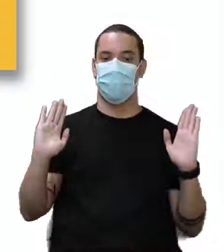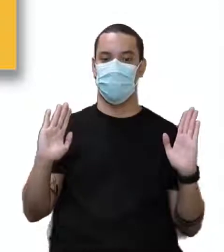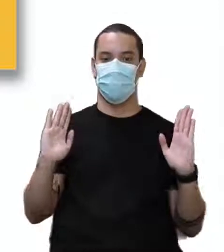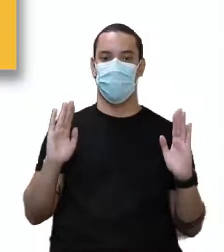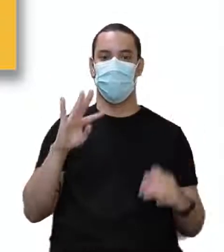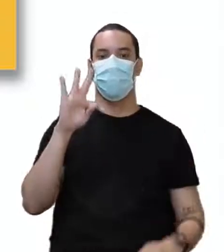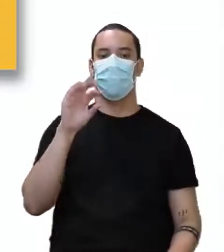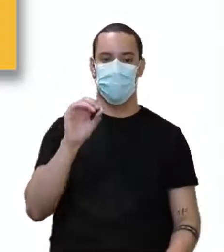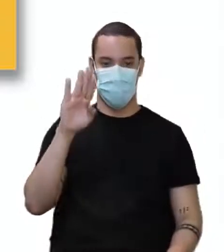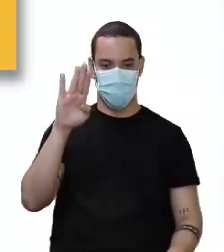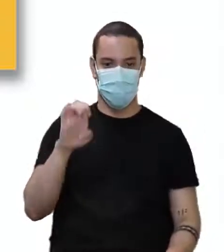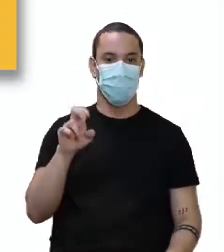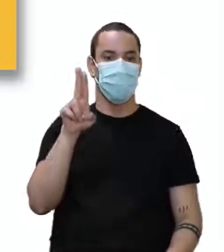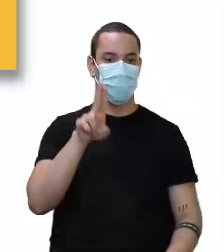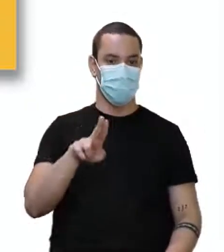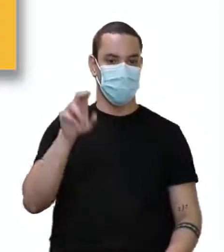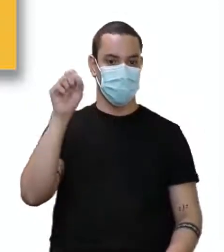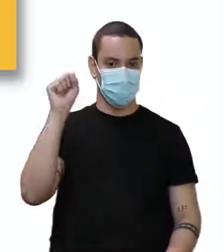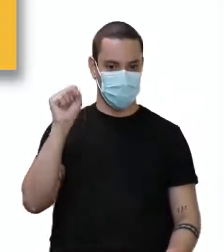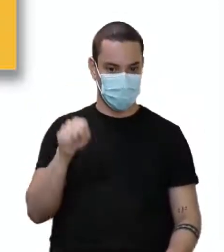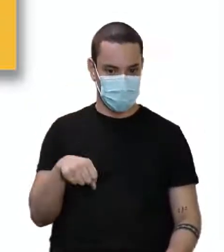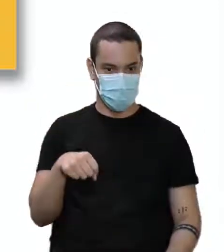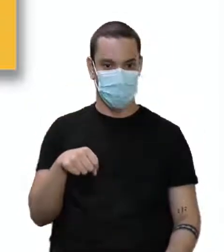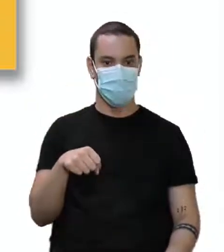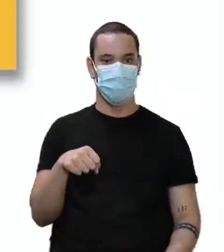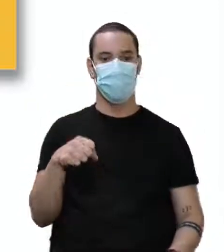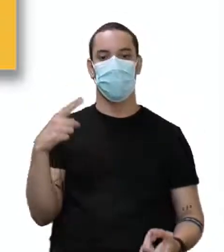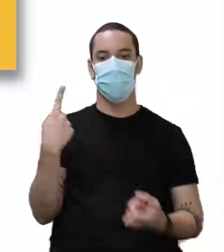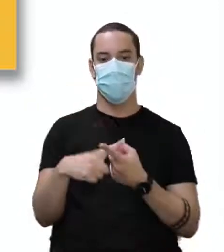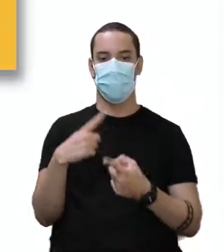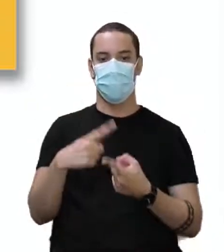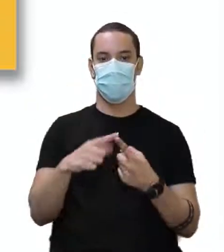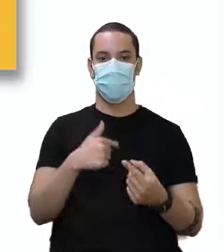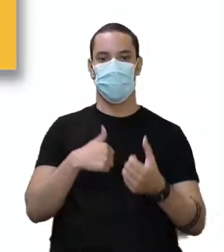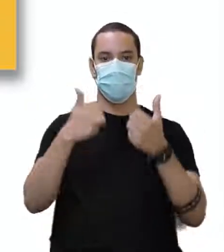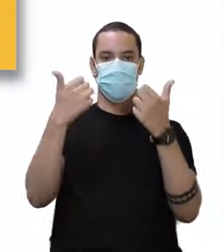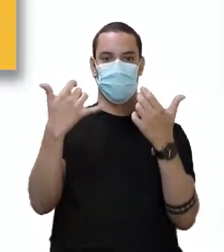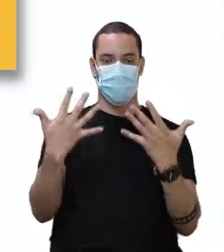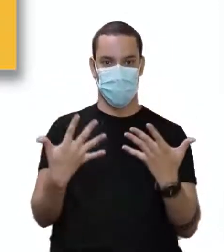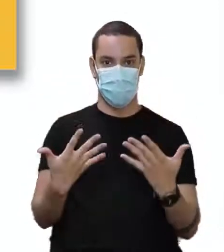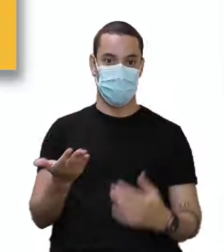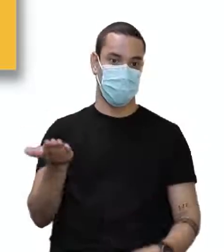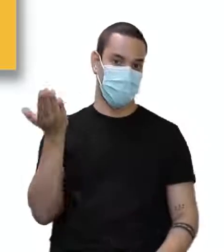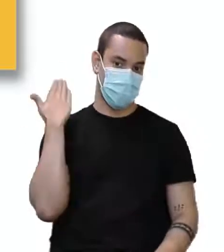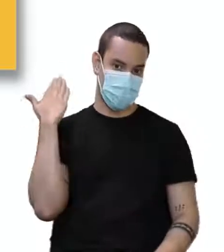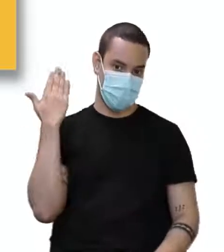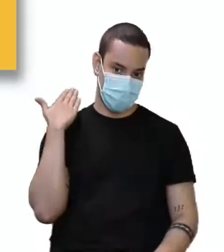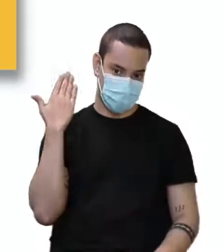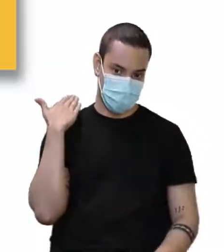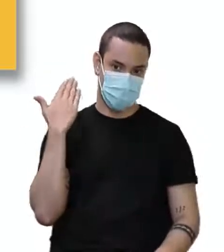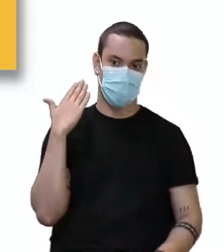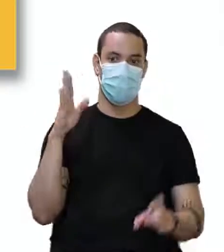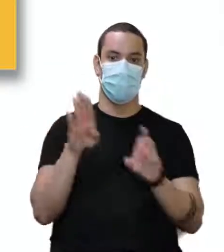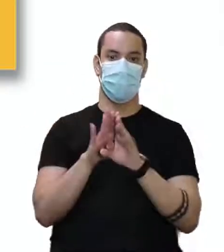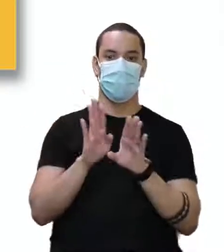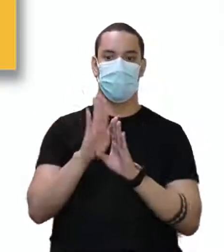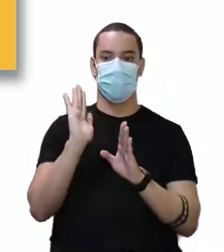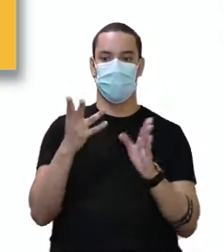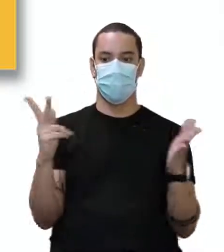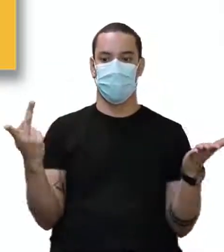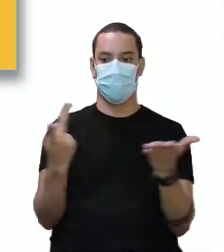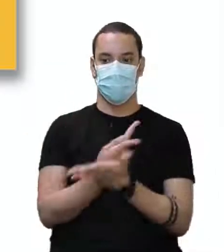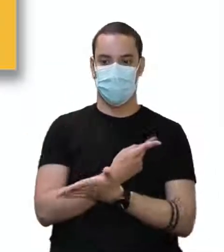To be vai ser usado aqui sim, para a gente falar de coisas que, aqui no caso, no passado, que nós estávamos fazendo quando uma ação estava